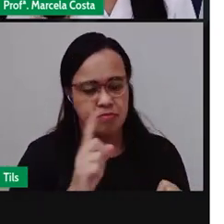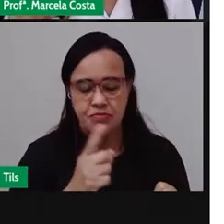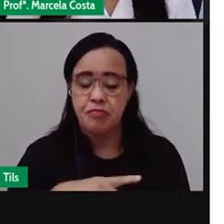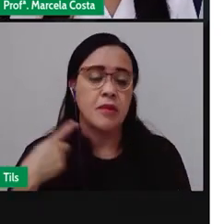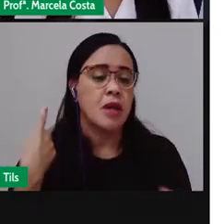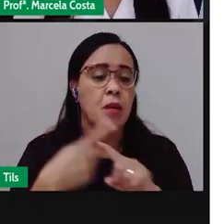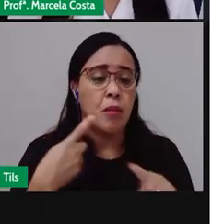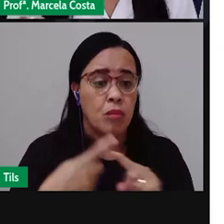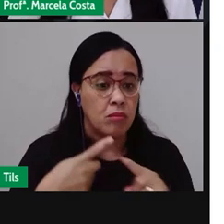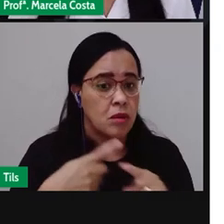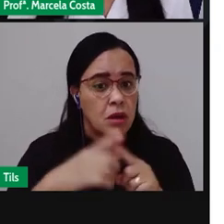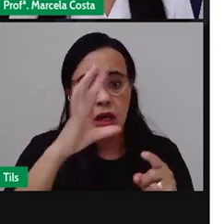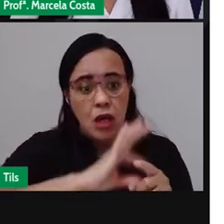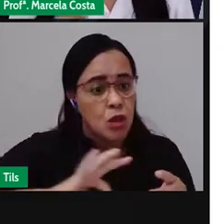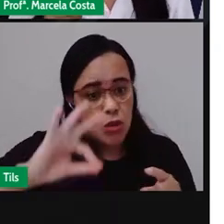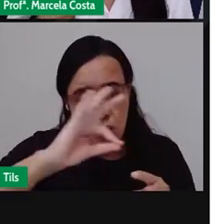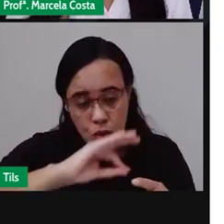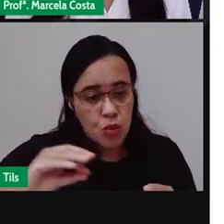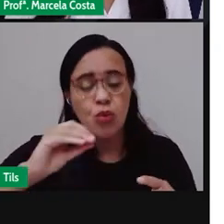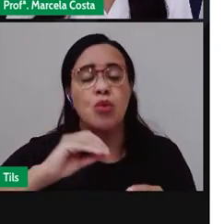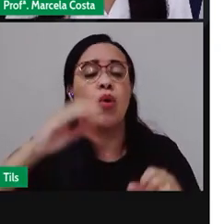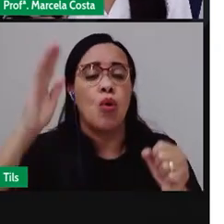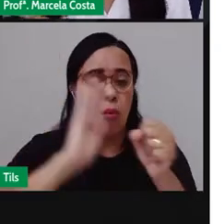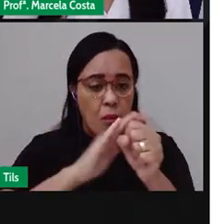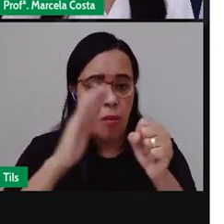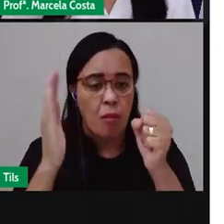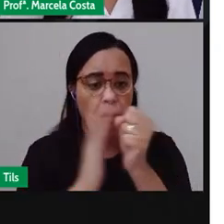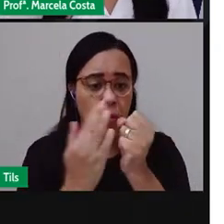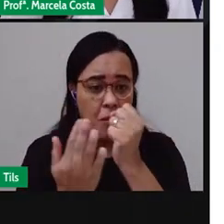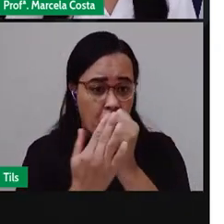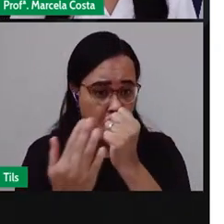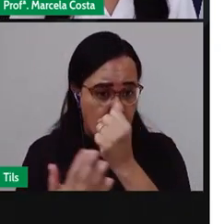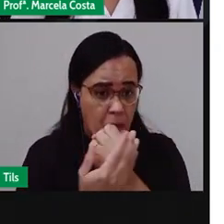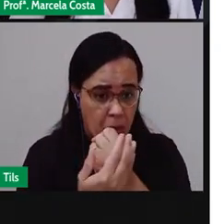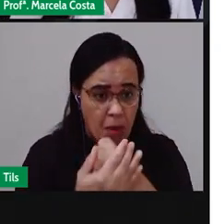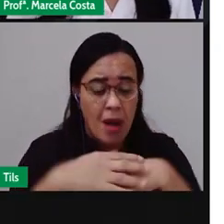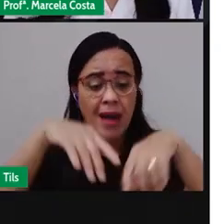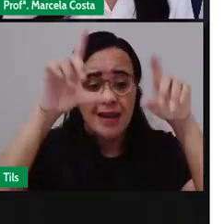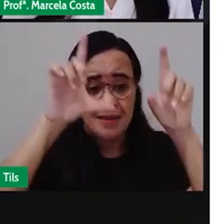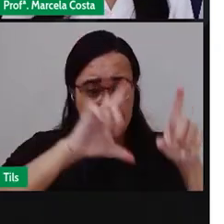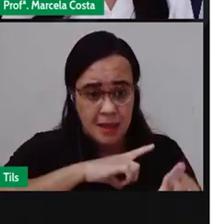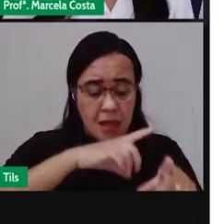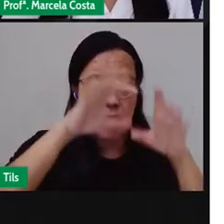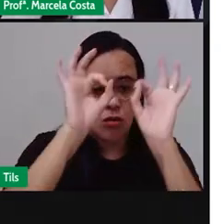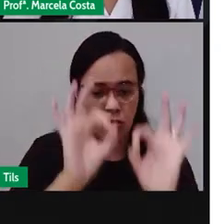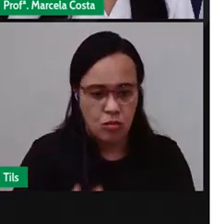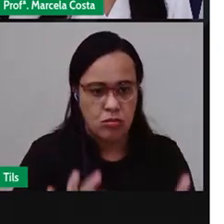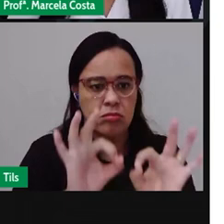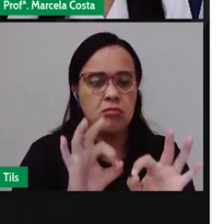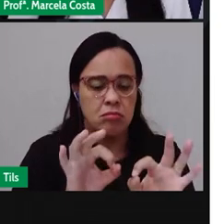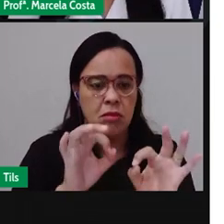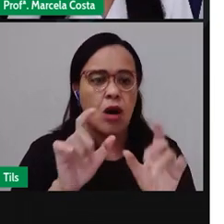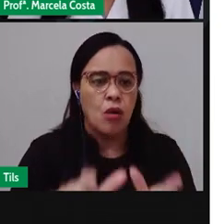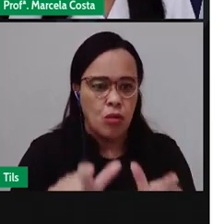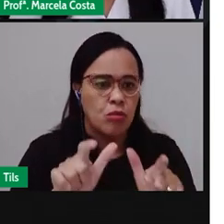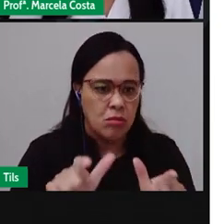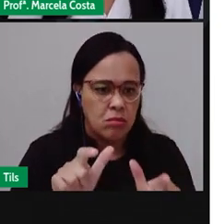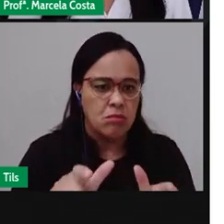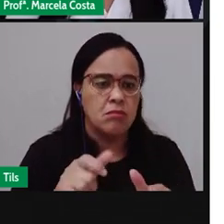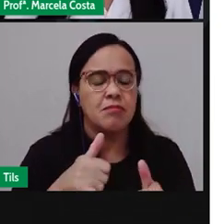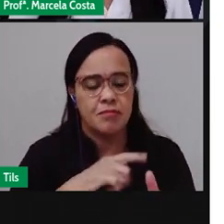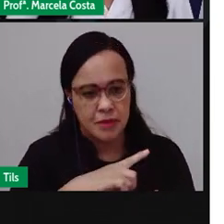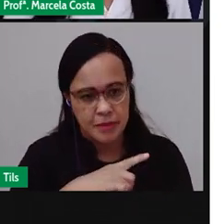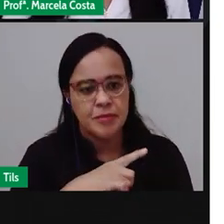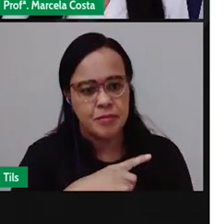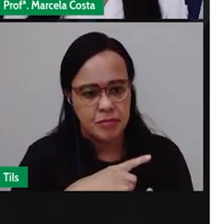a coleta é de lixo, né. Tem um horário que se passa ali no caminhão junto com os profissionais, os coletores de